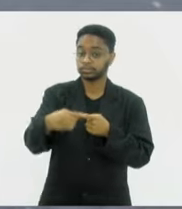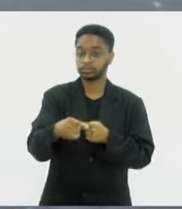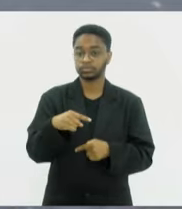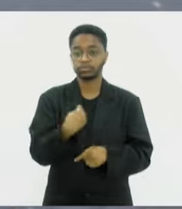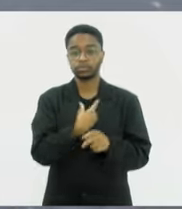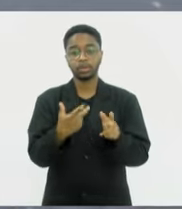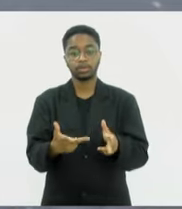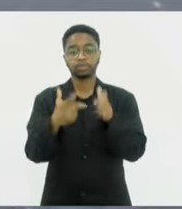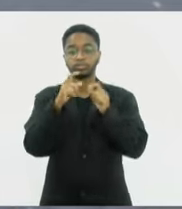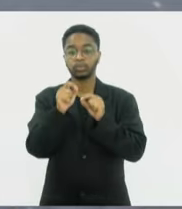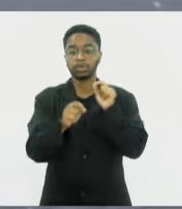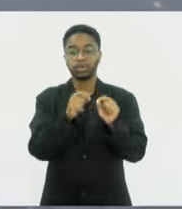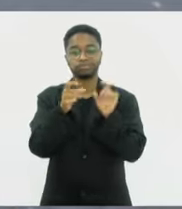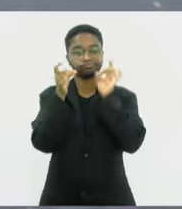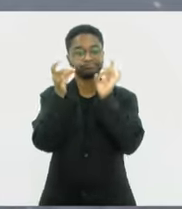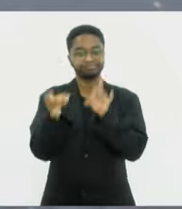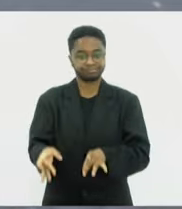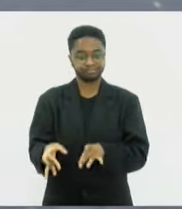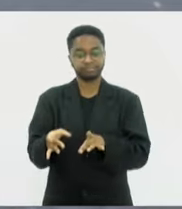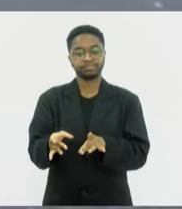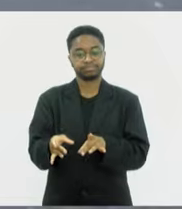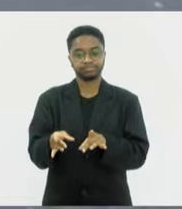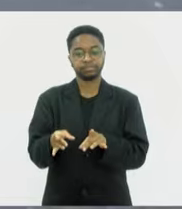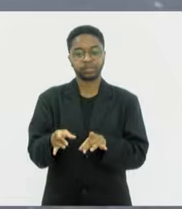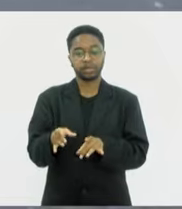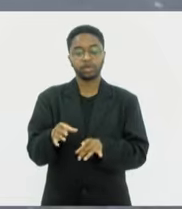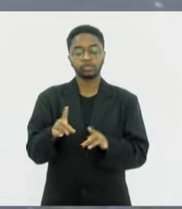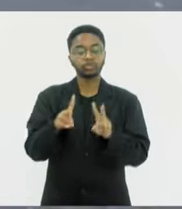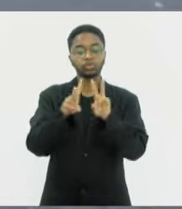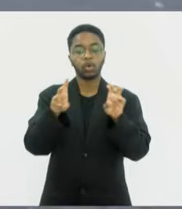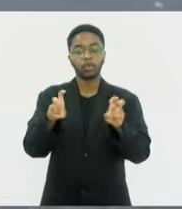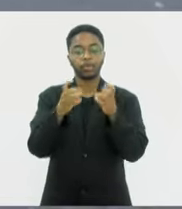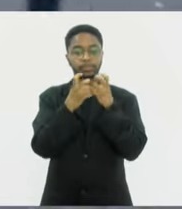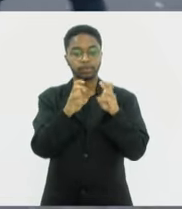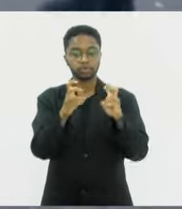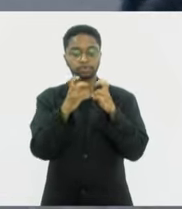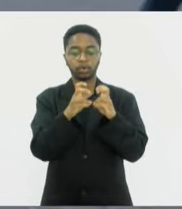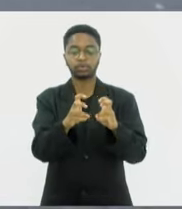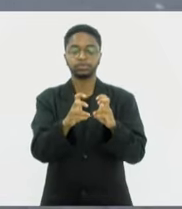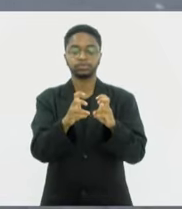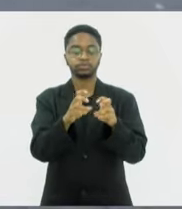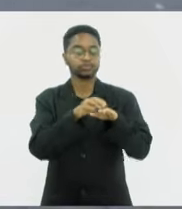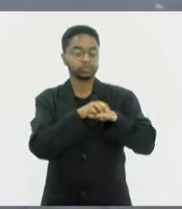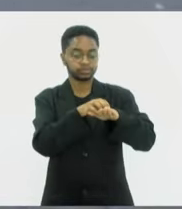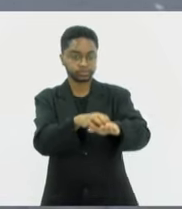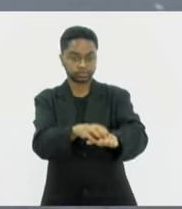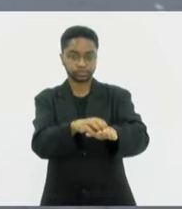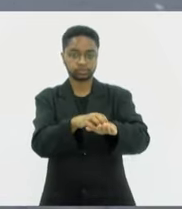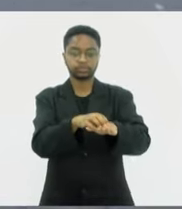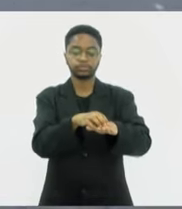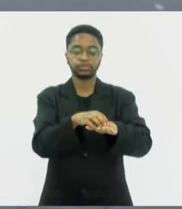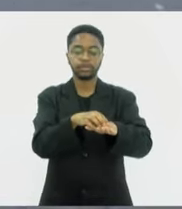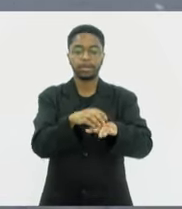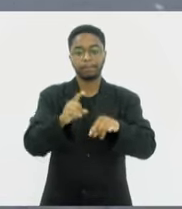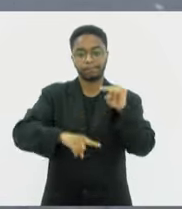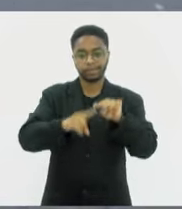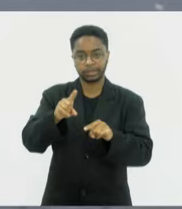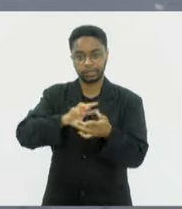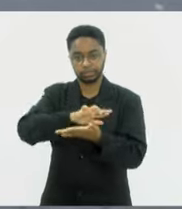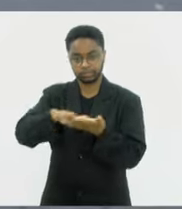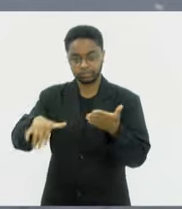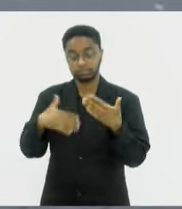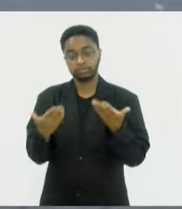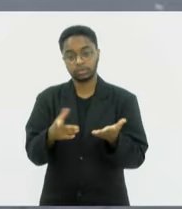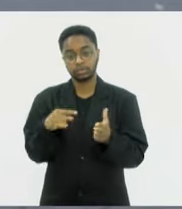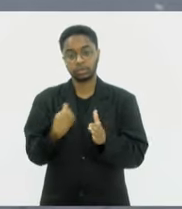que havia um abandono também muito grande nos transportes de cargas. Então instalamos essa frente parlamentar que